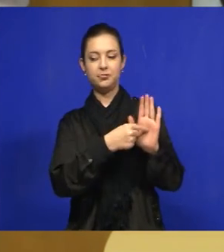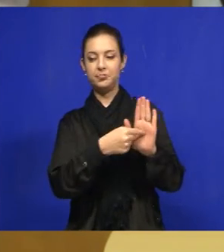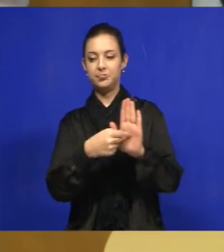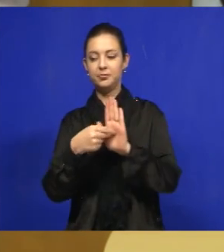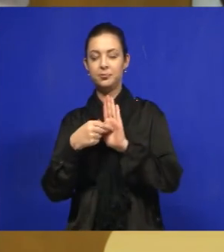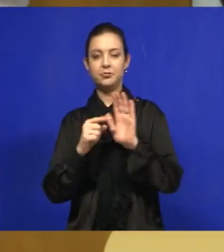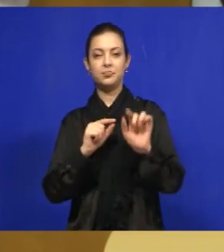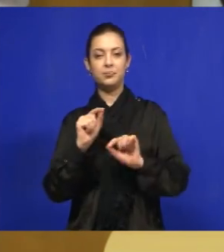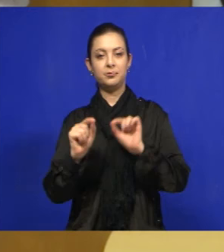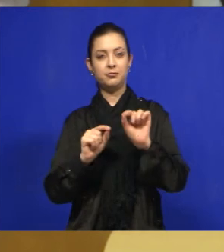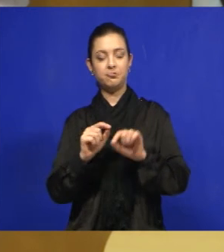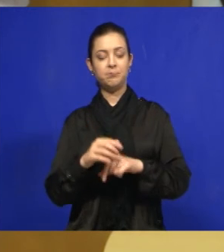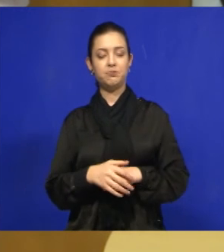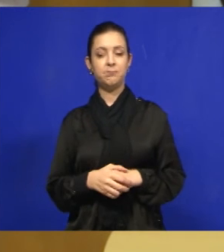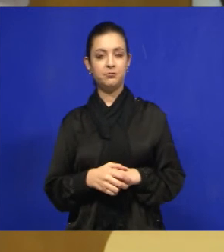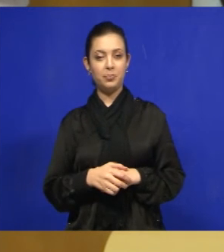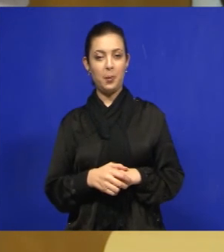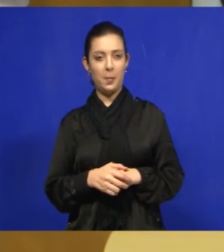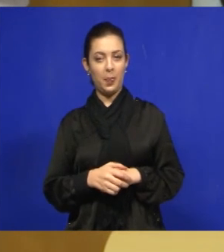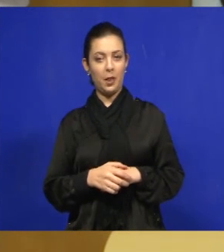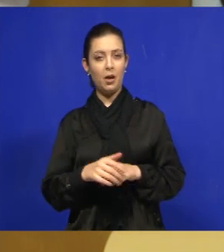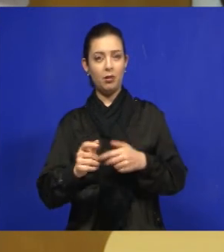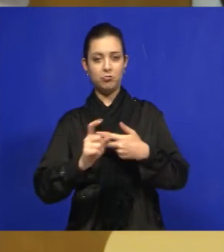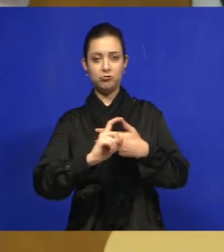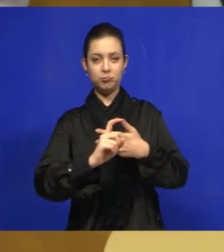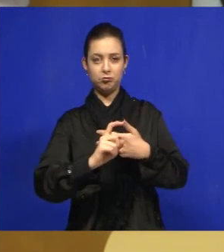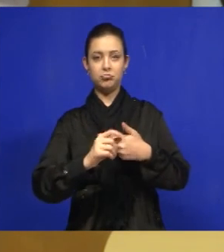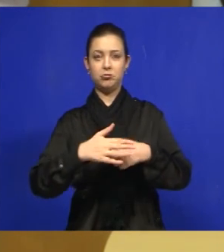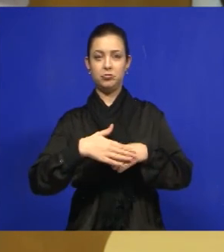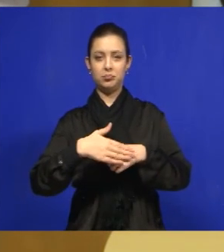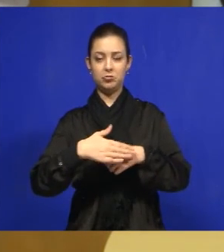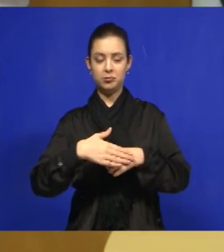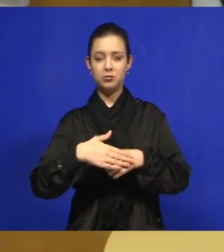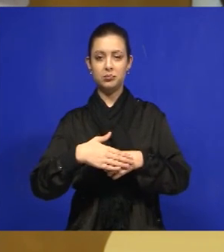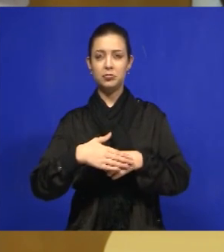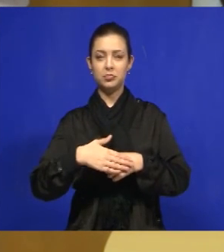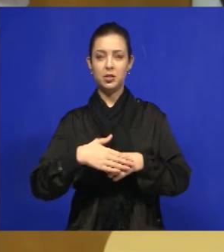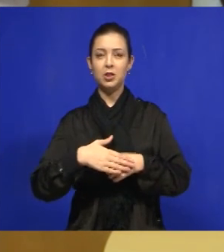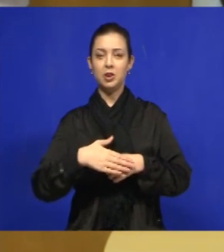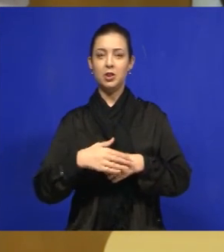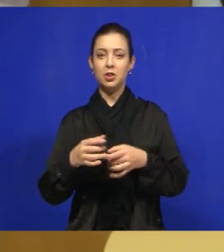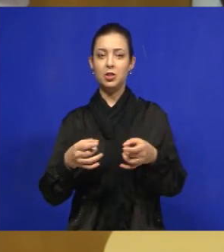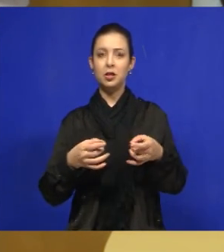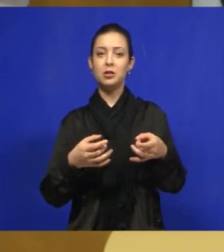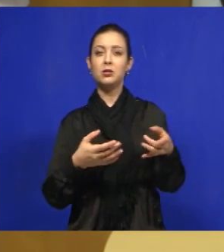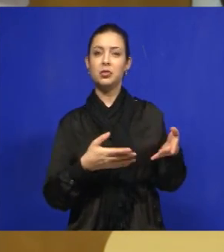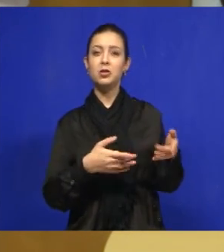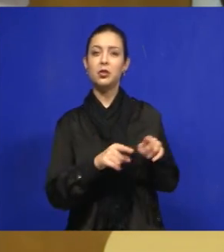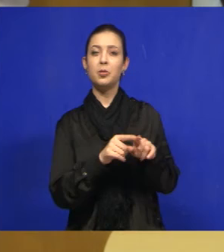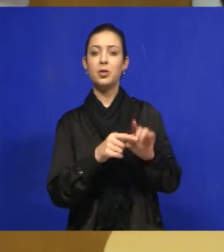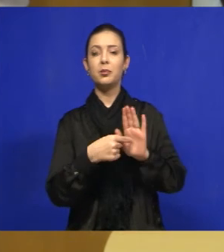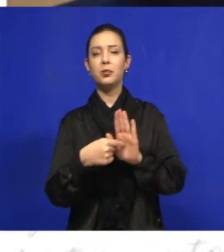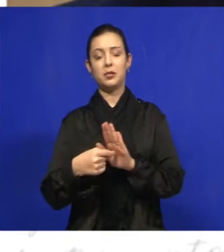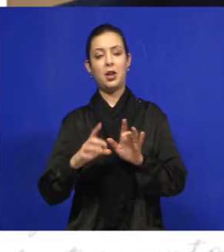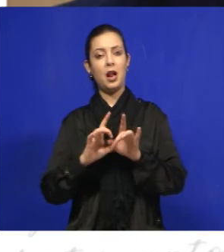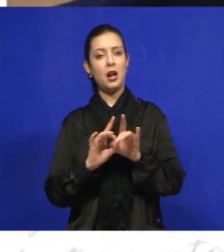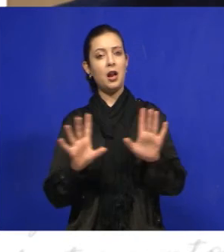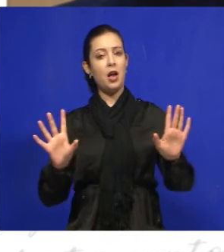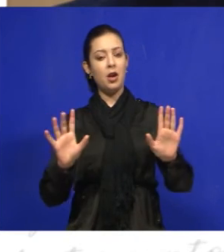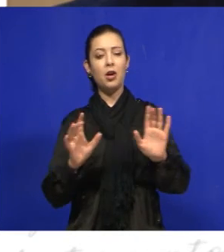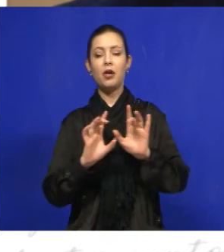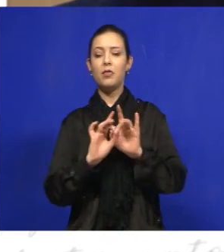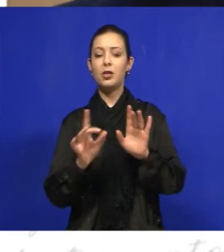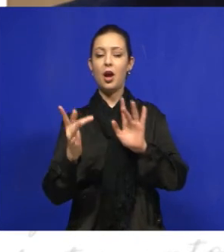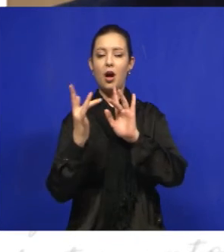população o que o nosso poder executivo está realizando na cidade, e deixar novamente o nosso gabinete à disposição.